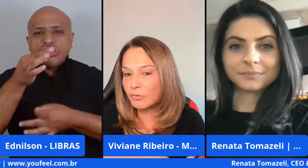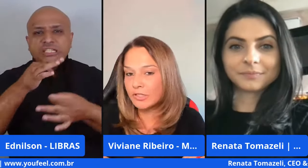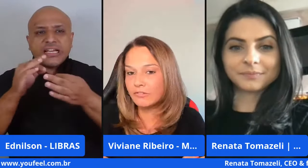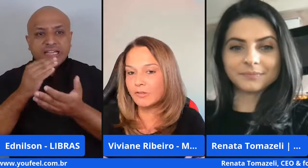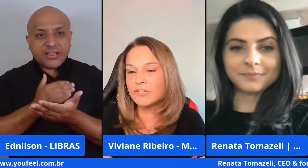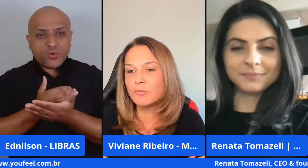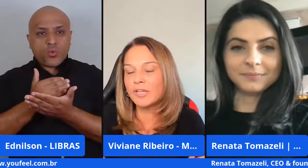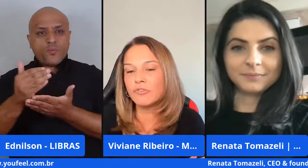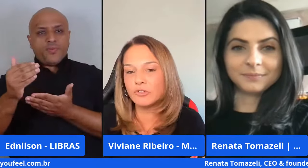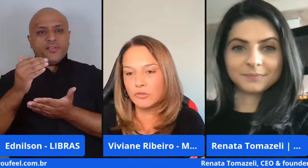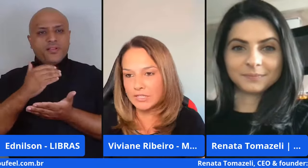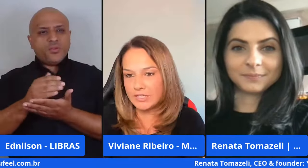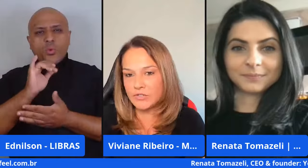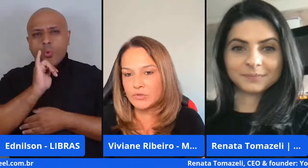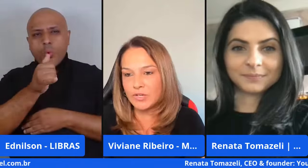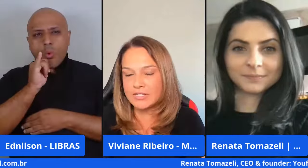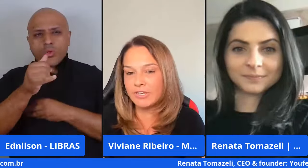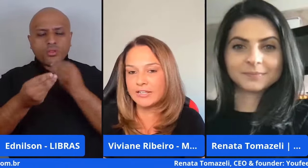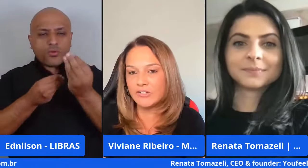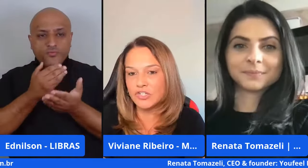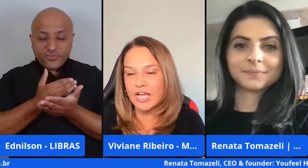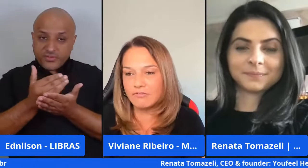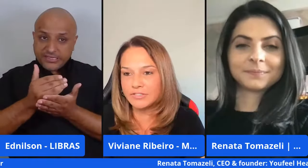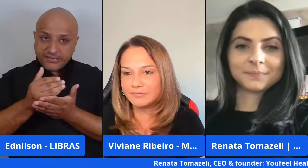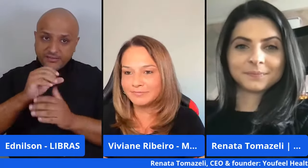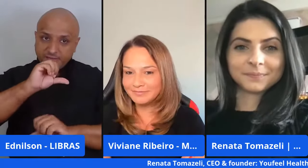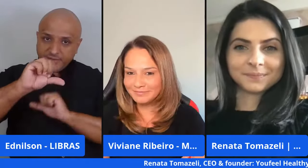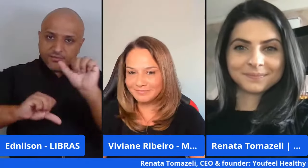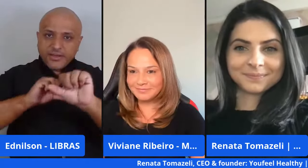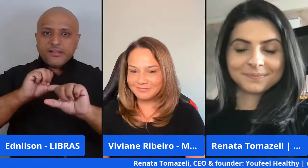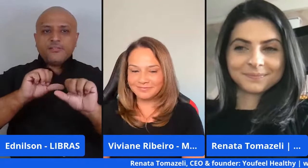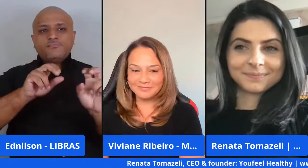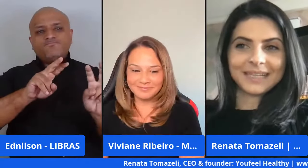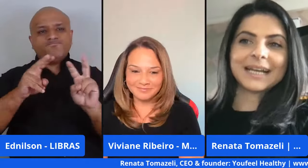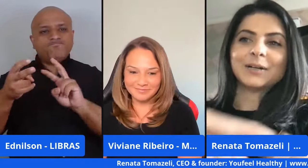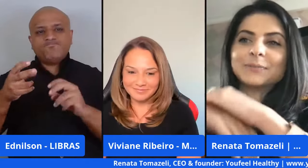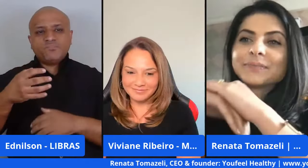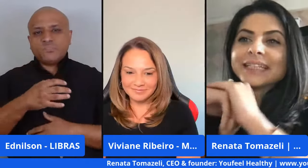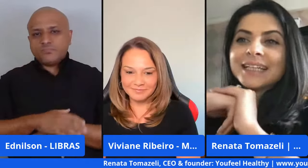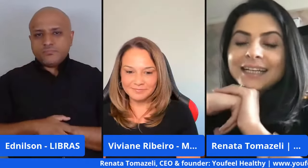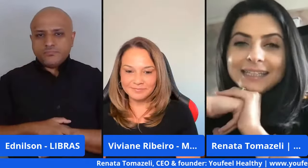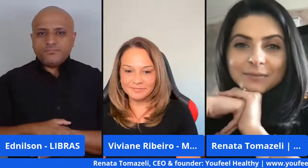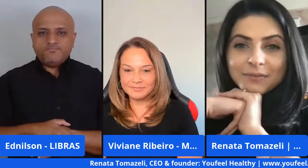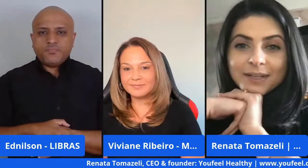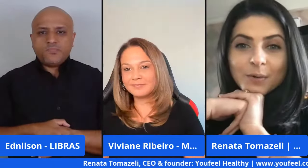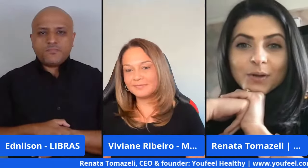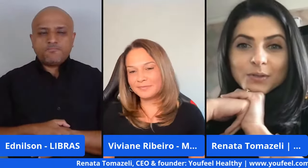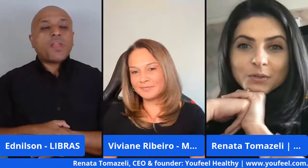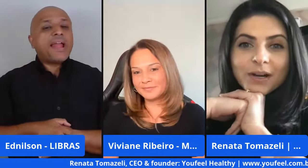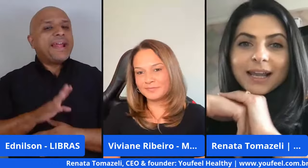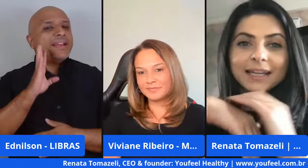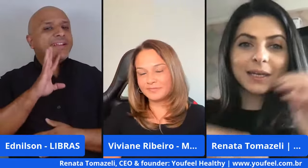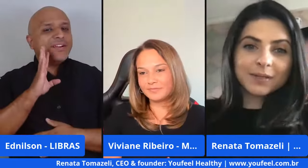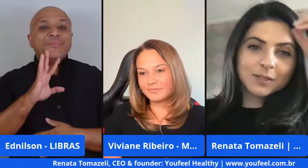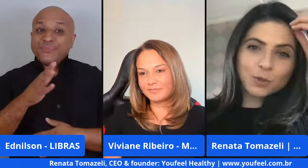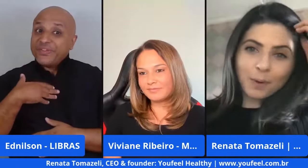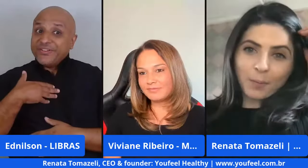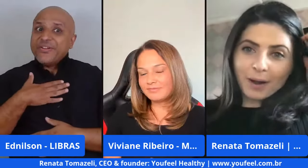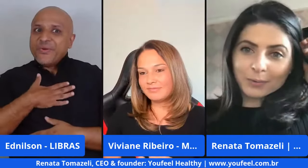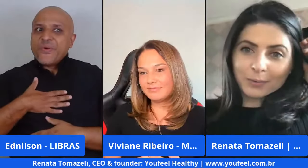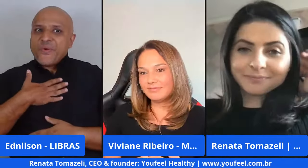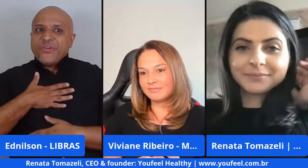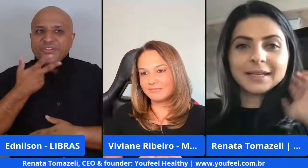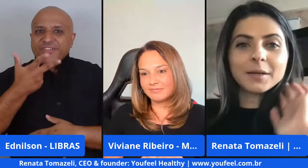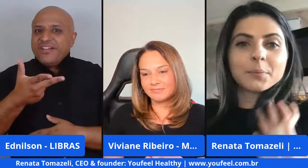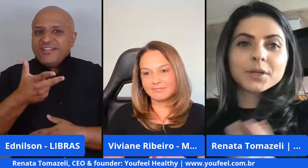iniciando e conta um pouquinho também de como é foi o início essa virada de chave legal então Viviane eu gosto de falar que não existe